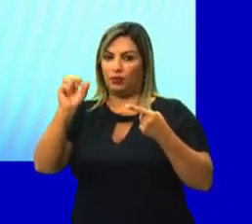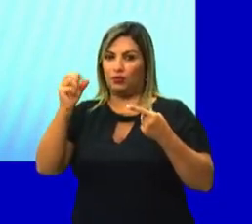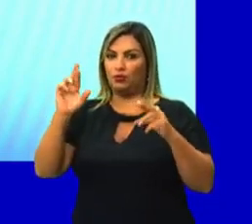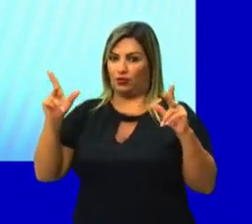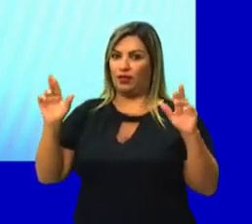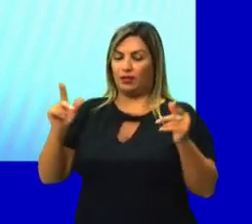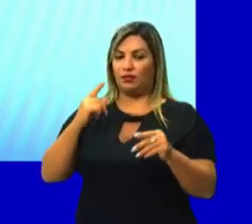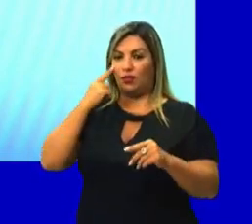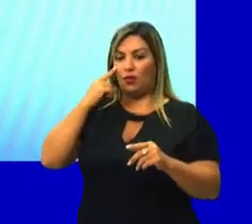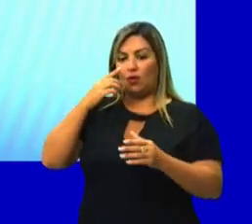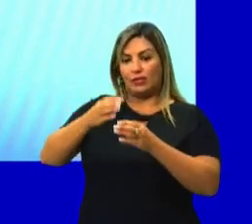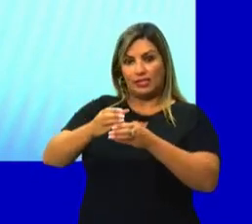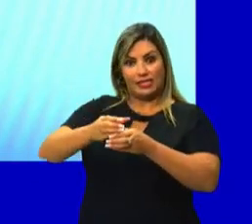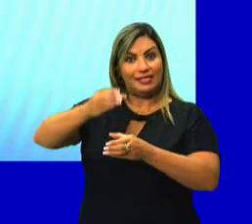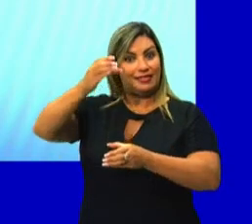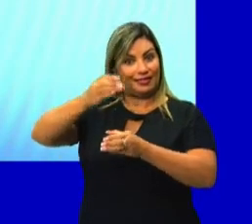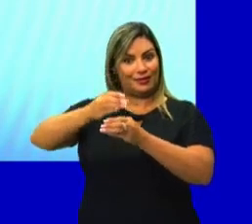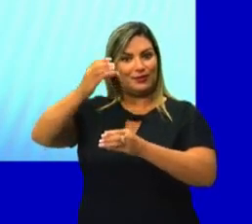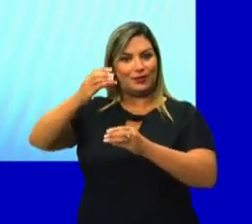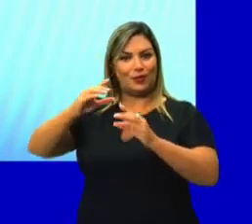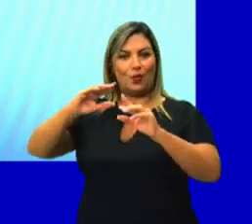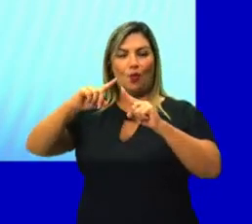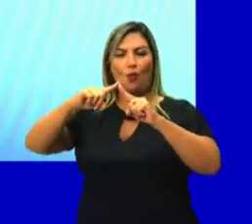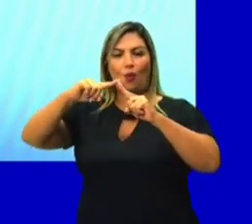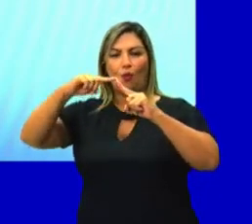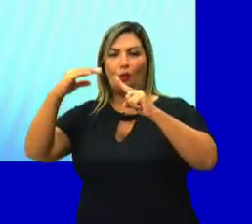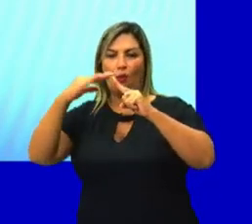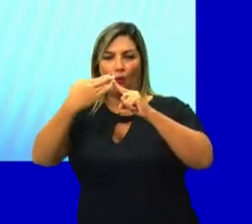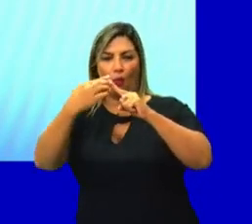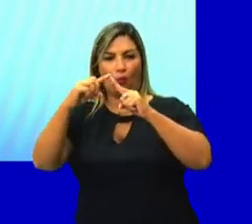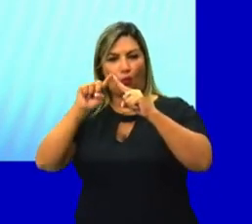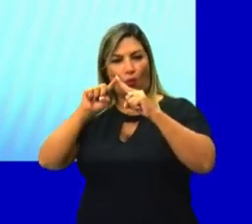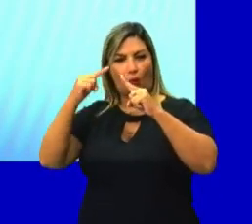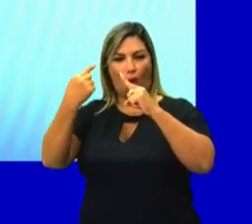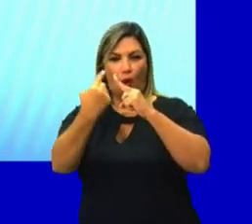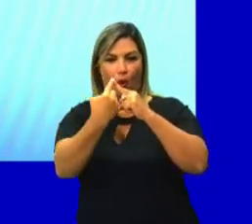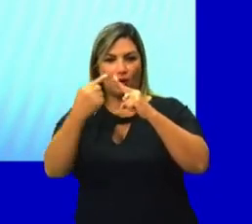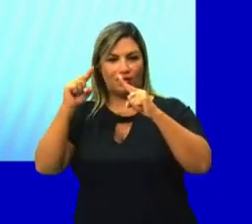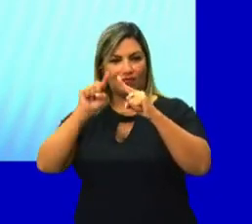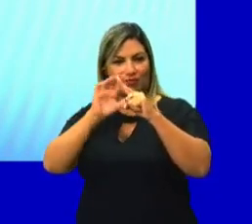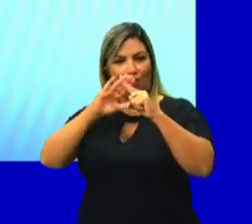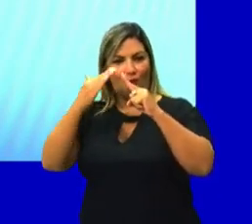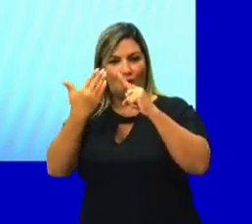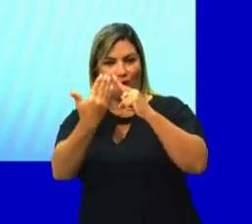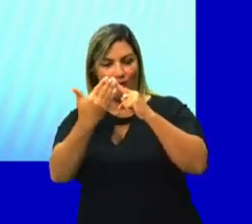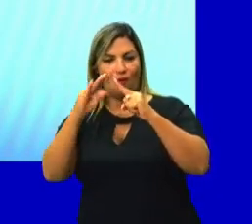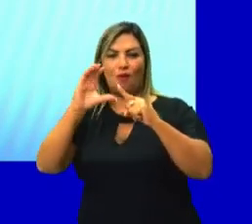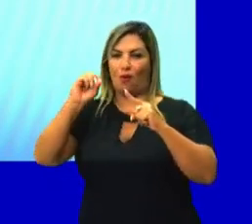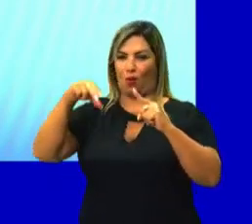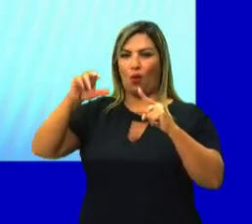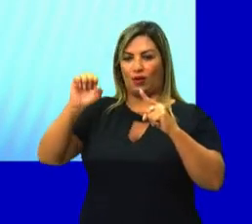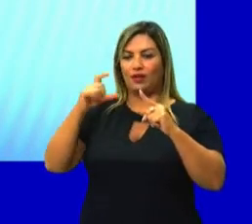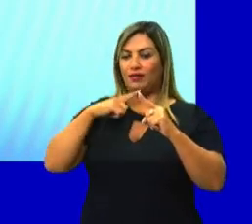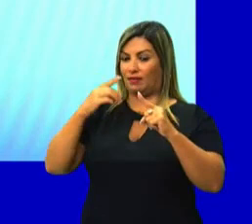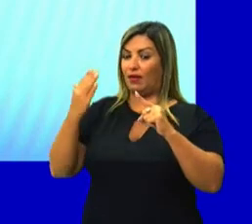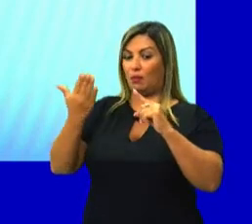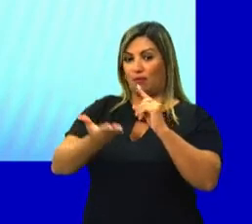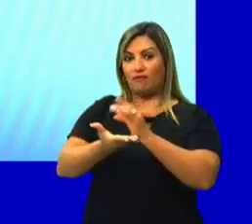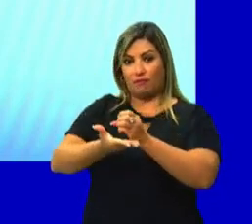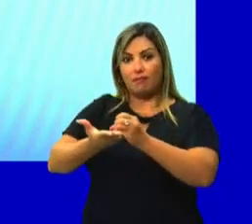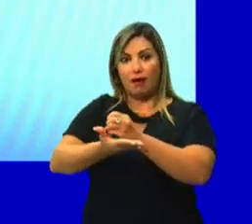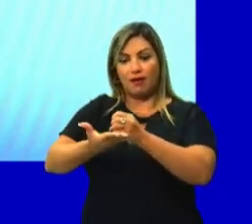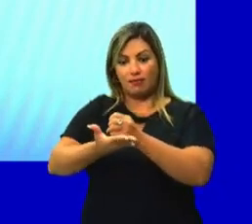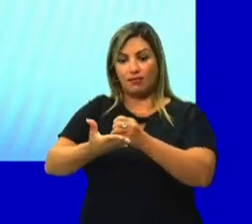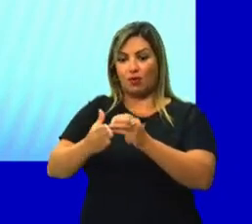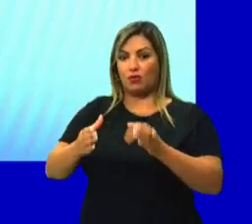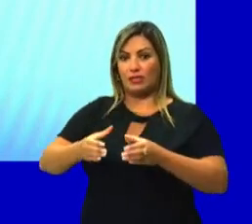aqui que eu trago o cilindro, o cone e a esfera. Tanto o cilindro como o cone, eles possuem uma face, né? A gente tem aqui